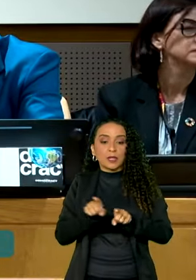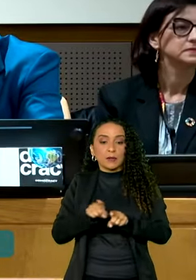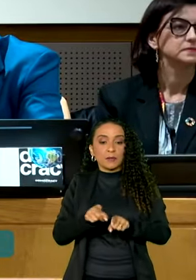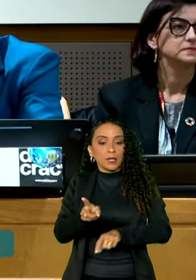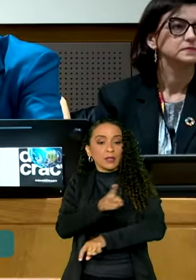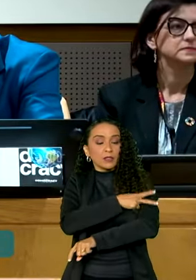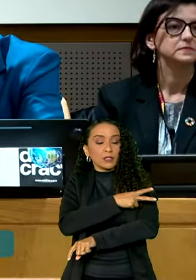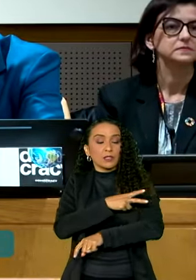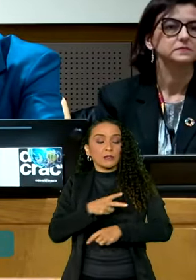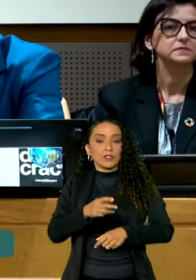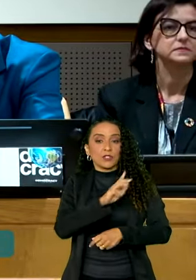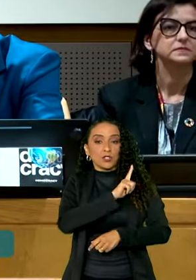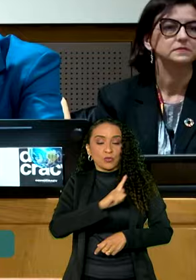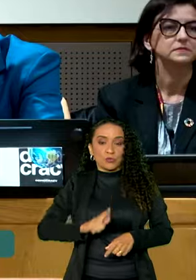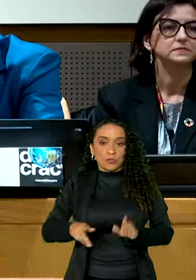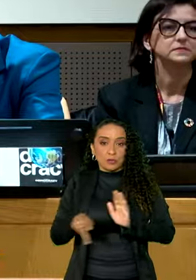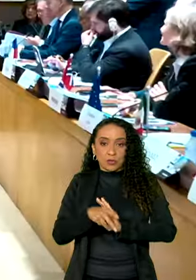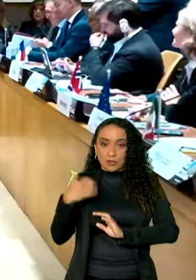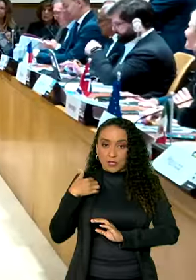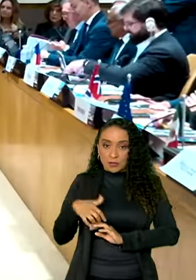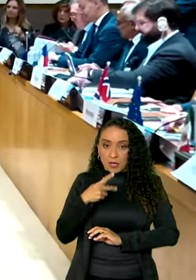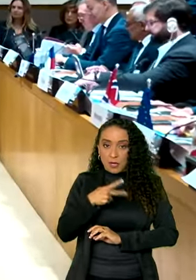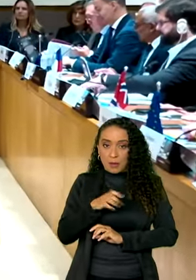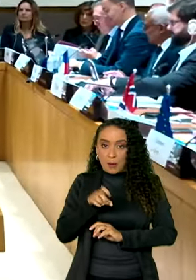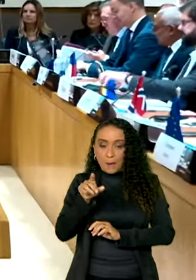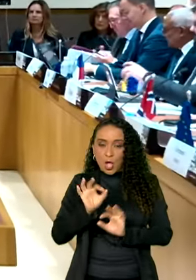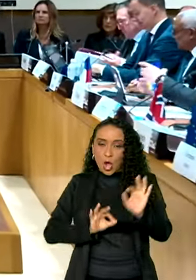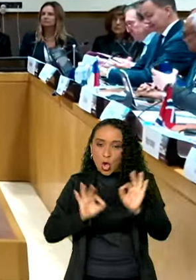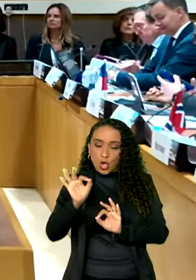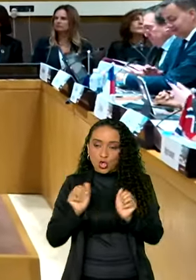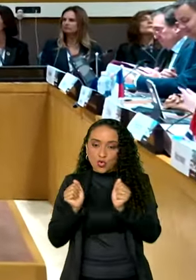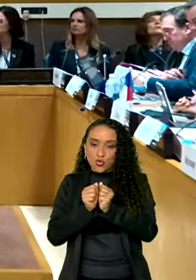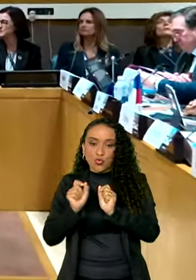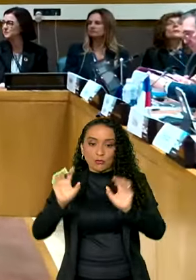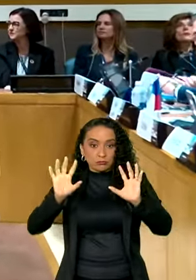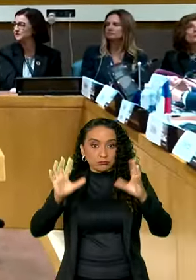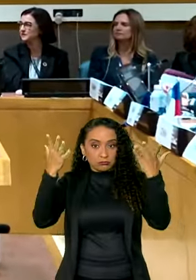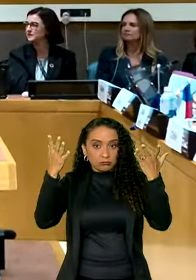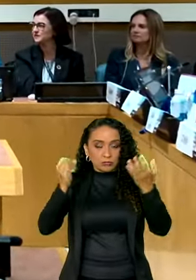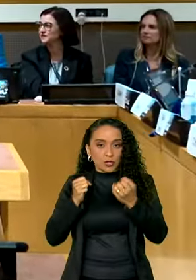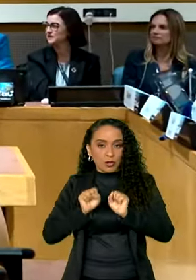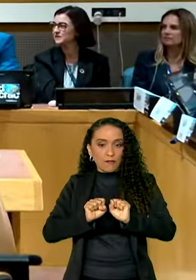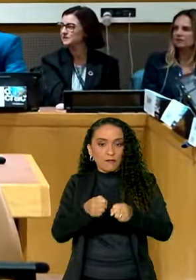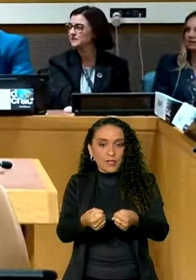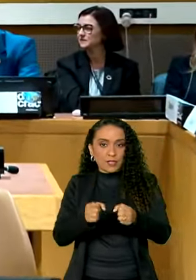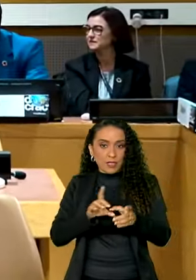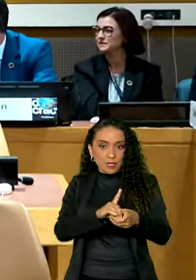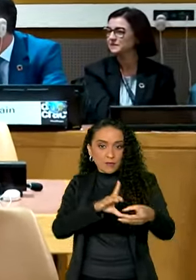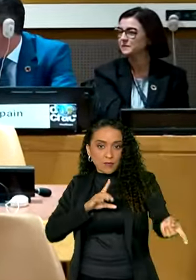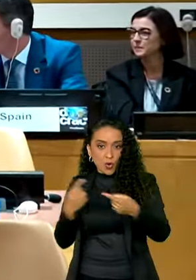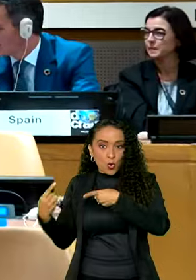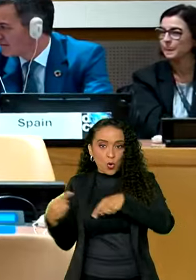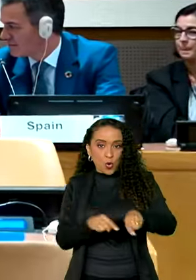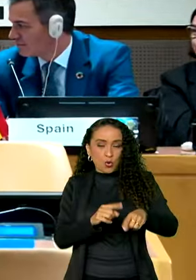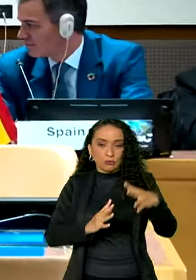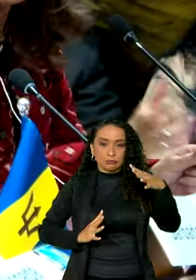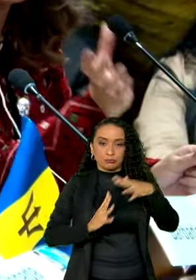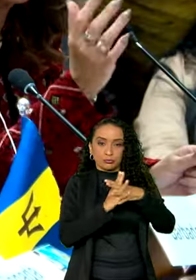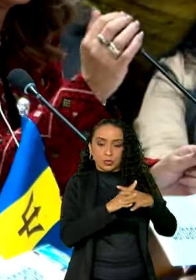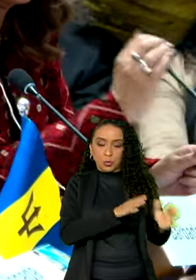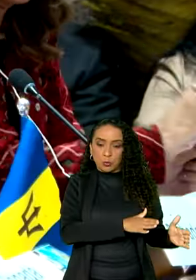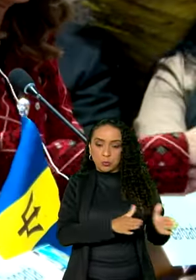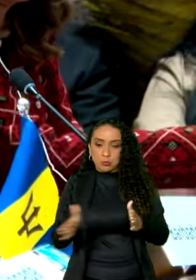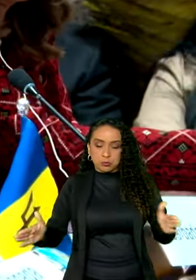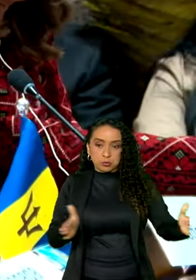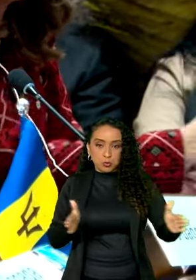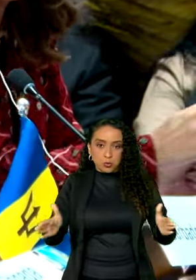chefe de governo da Espanha, Pedro Sanches, organizaram em conjunto o evento em defesa da democracia, combatendo o extremismo durante